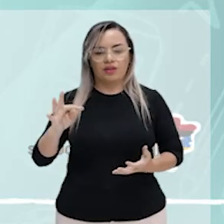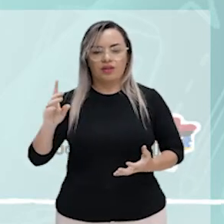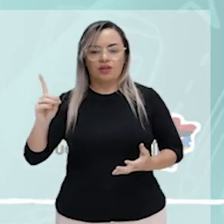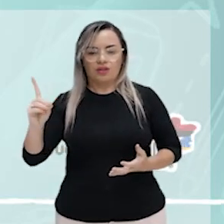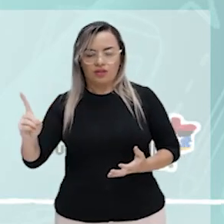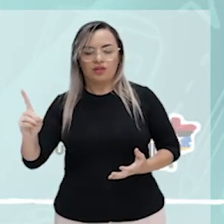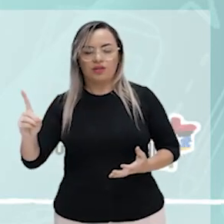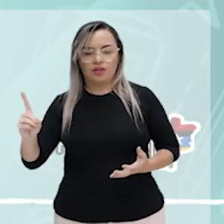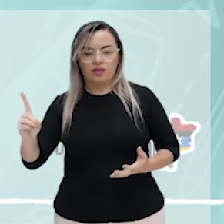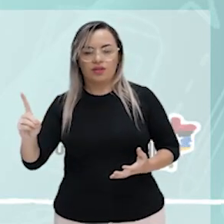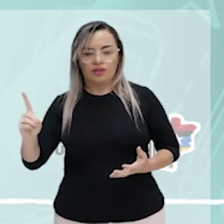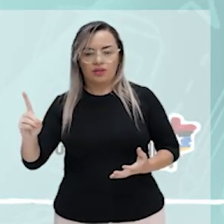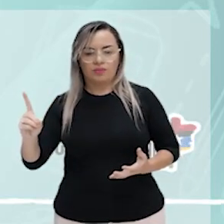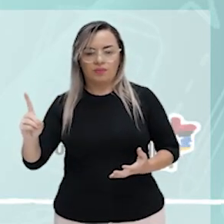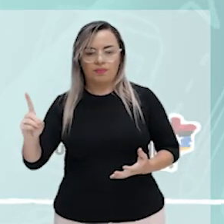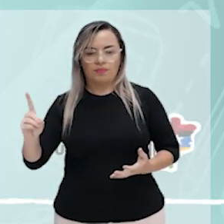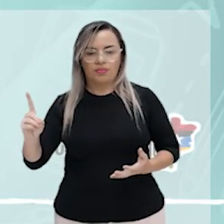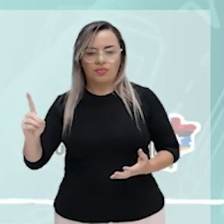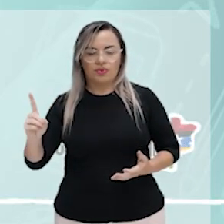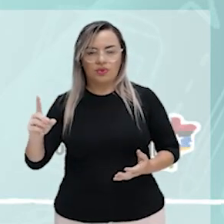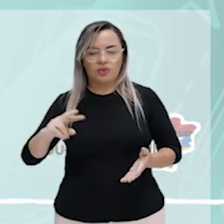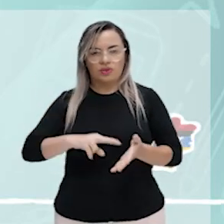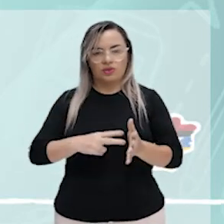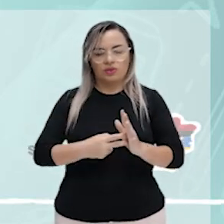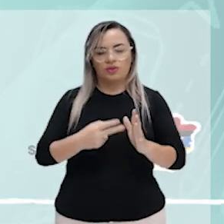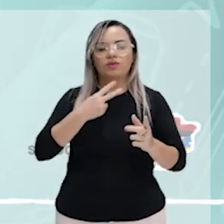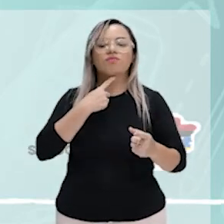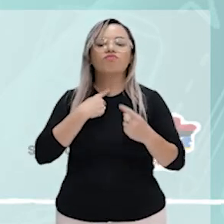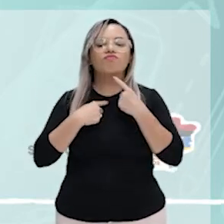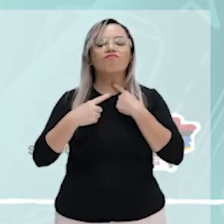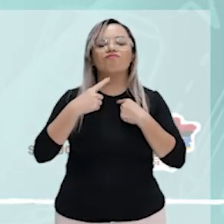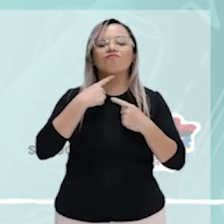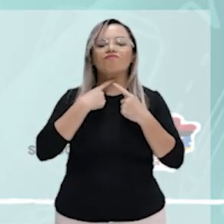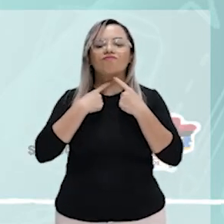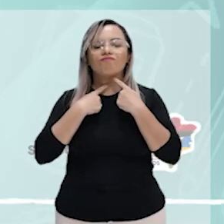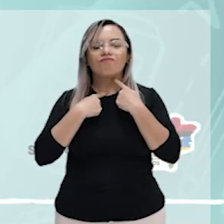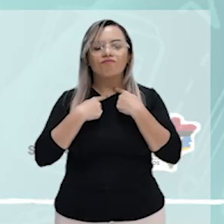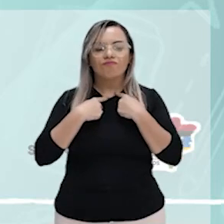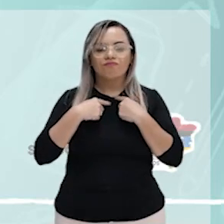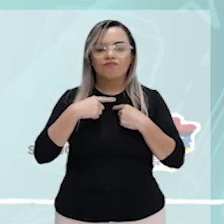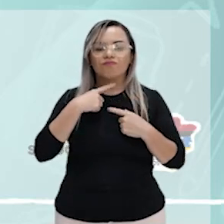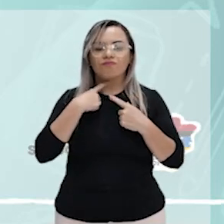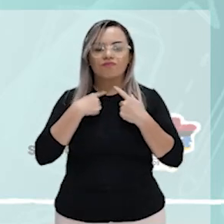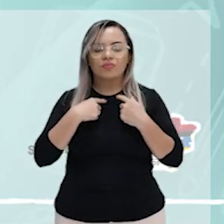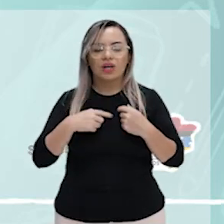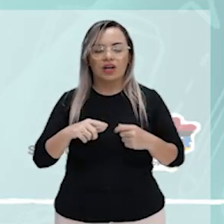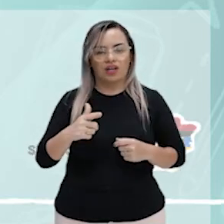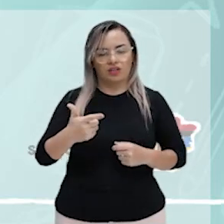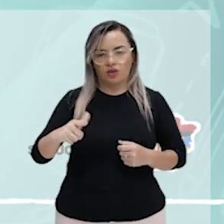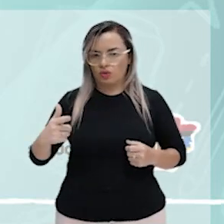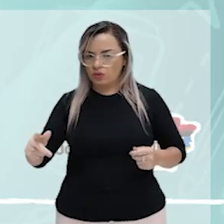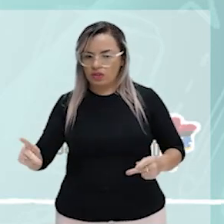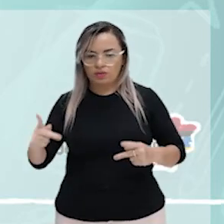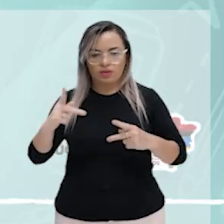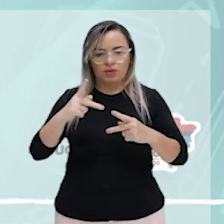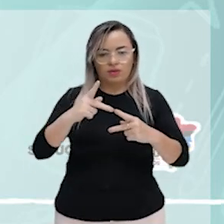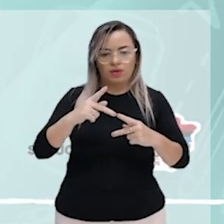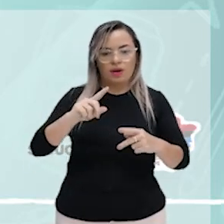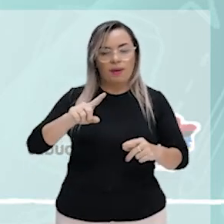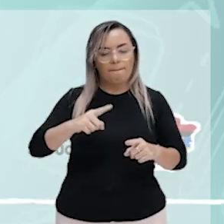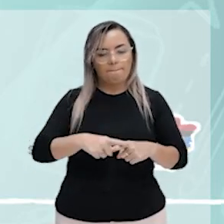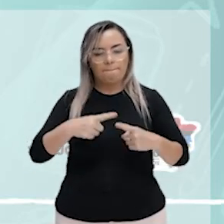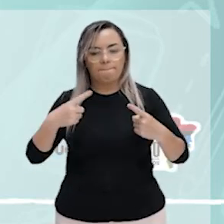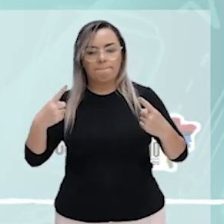preposição. Significa estimar. Como é o caso da oração, quero muito a minha família.